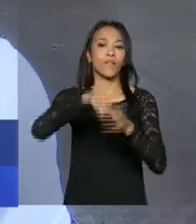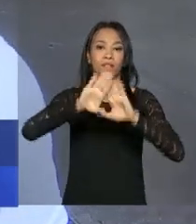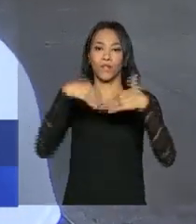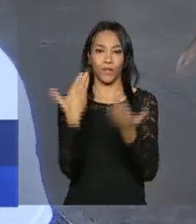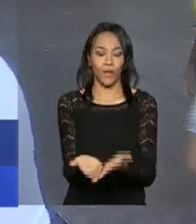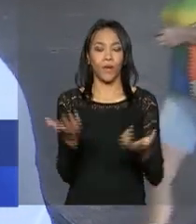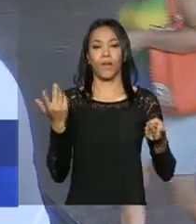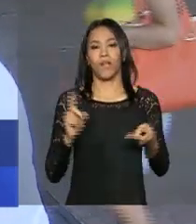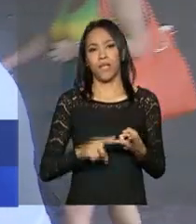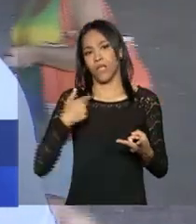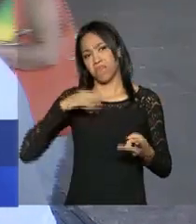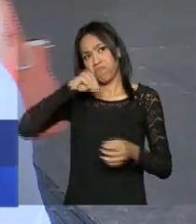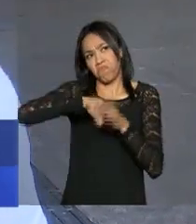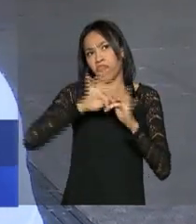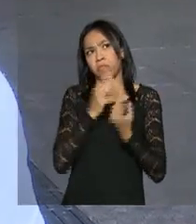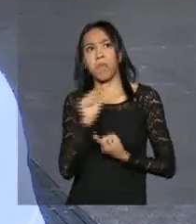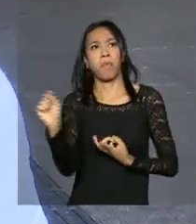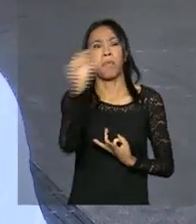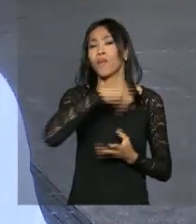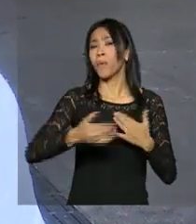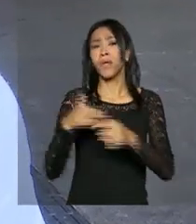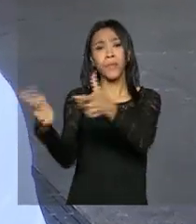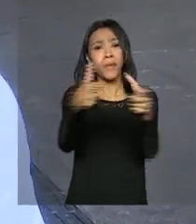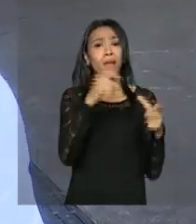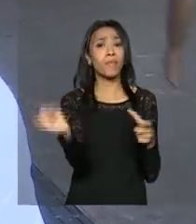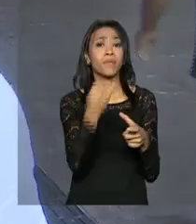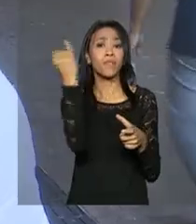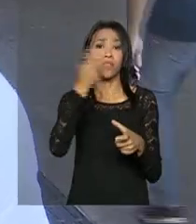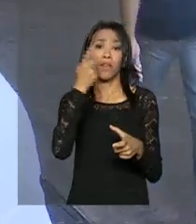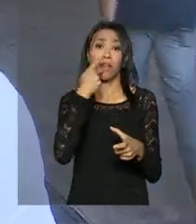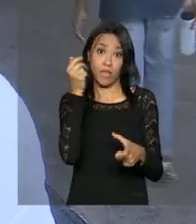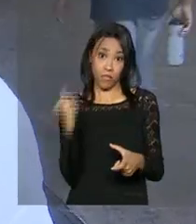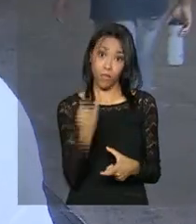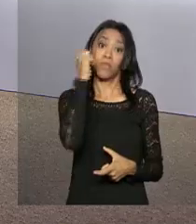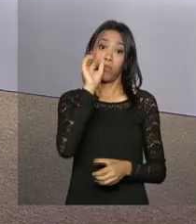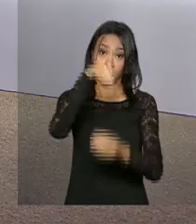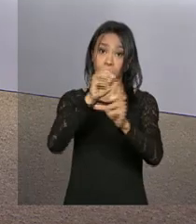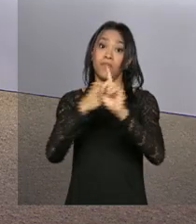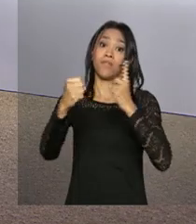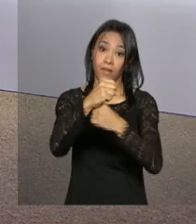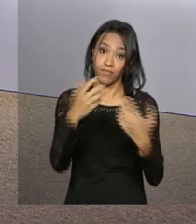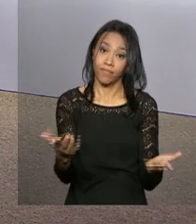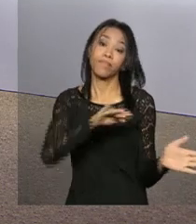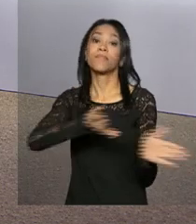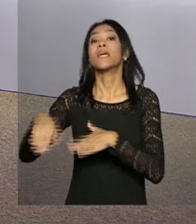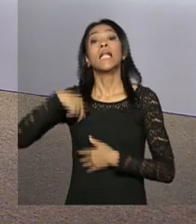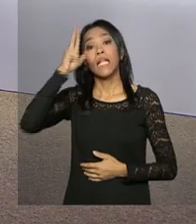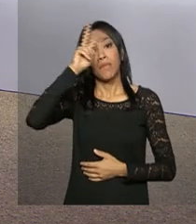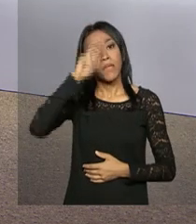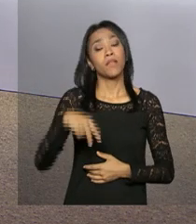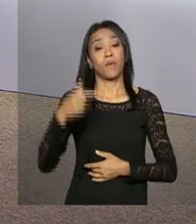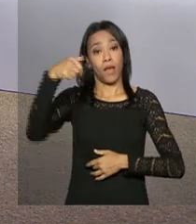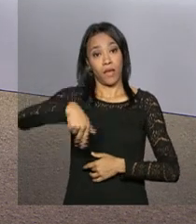só na nossa família, acho que em todo lugar é importante ressaltar a importância da mulher na sociedade. Lembrando que a TVNBR vai